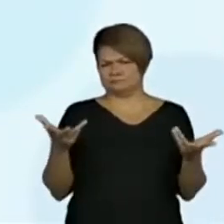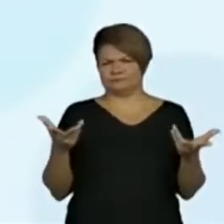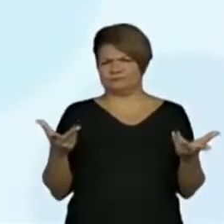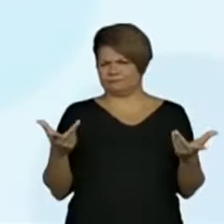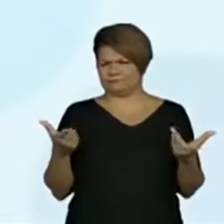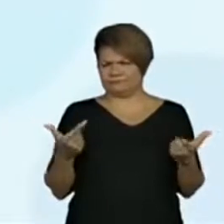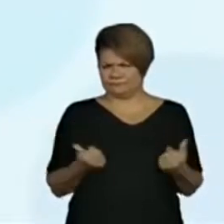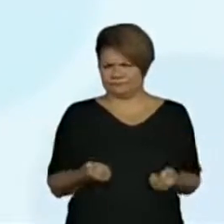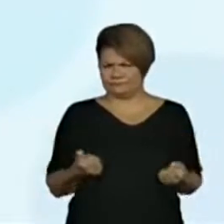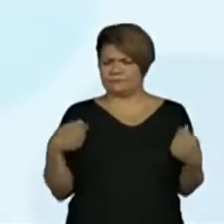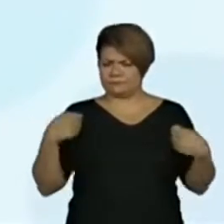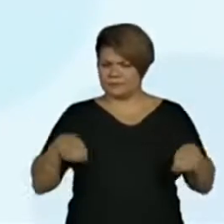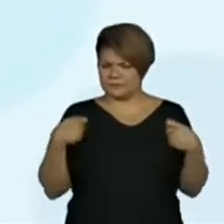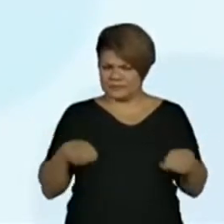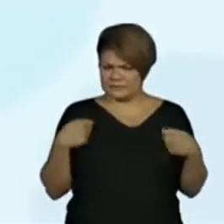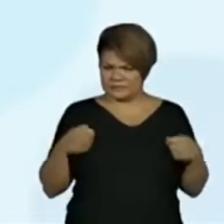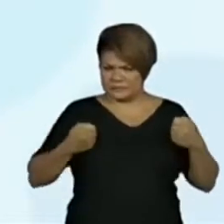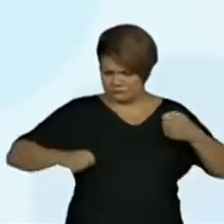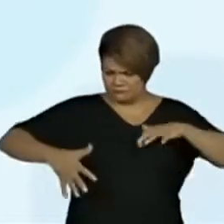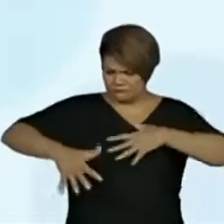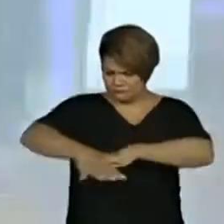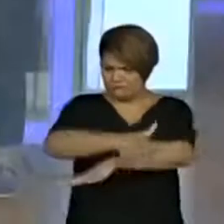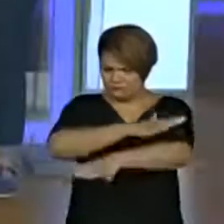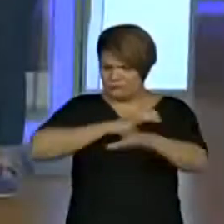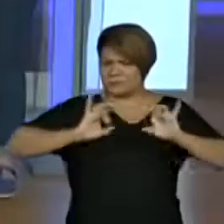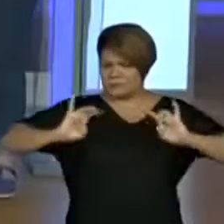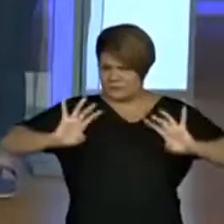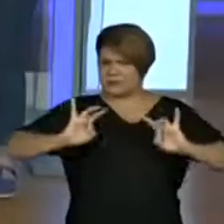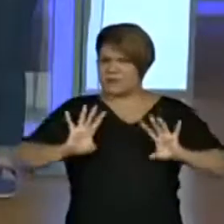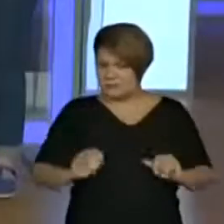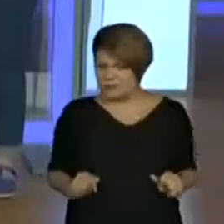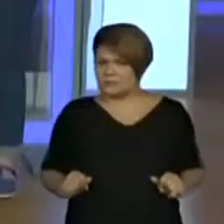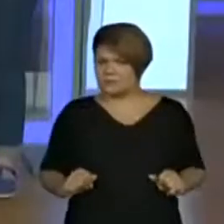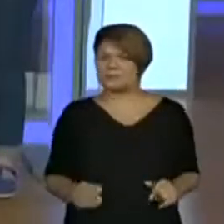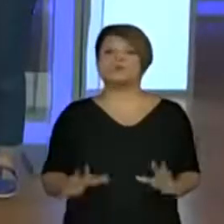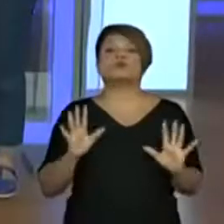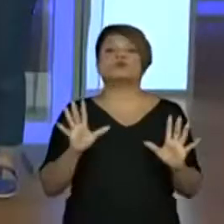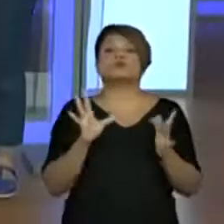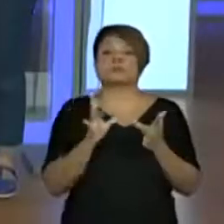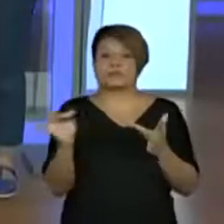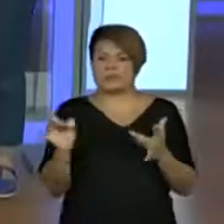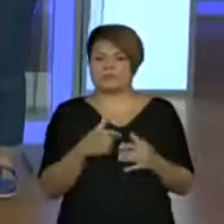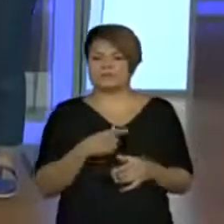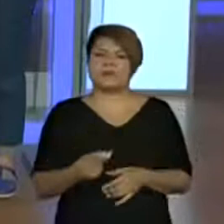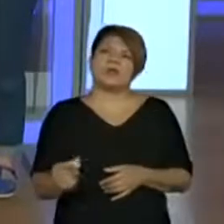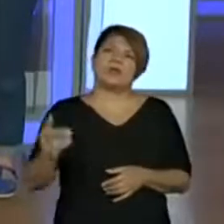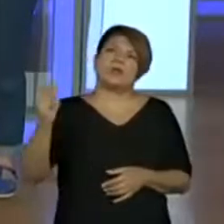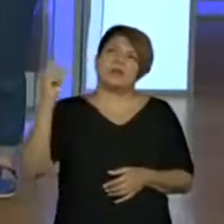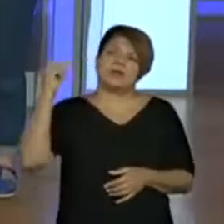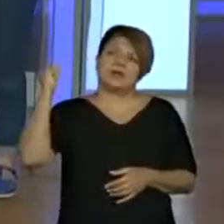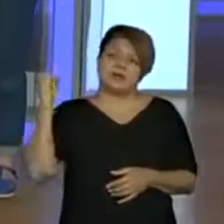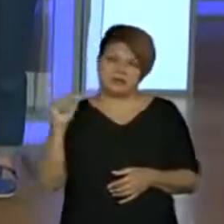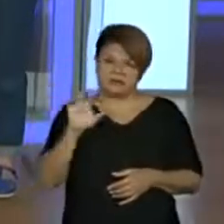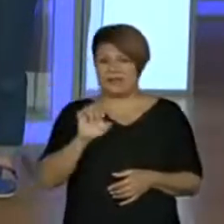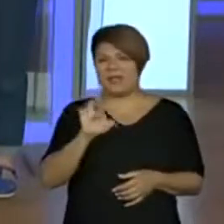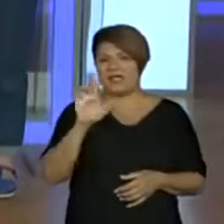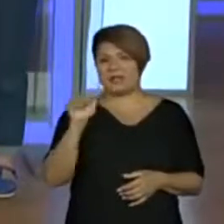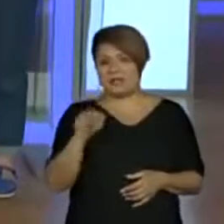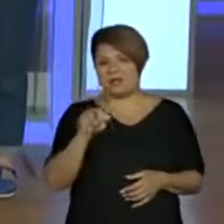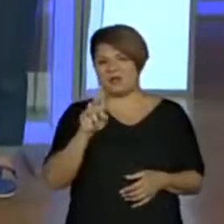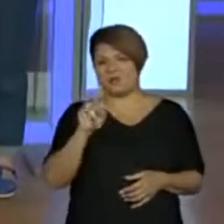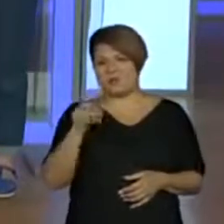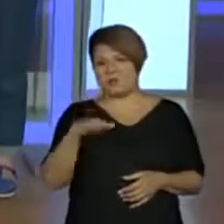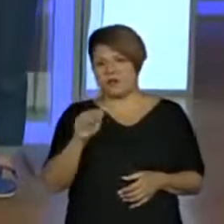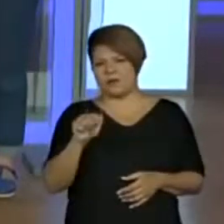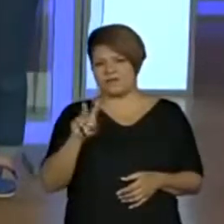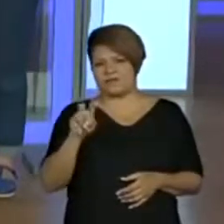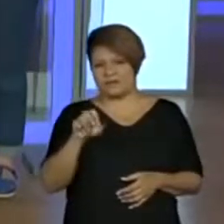que ter alguma coisa especial. Tem que ter. E olha o detalhe da história, Era uma vez. Já mostra uma